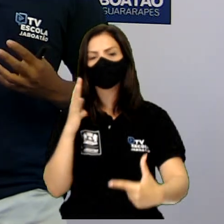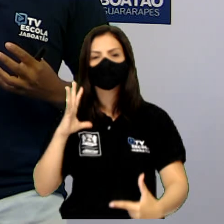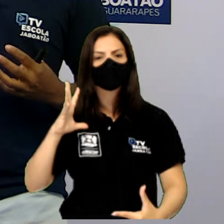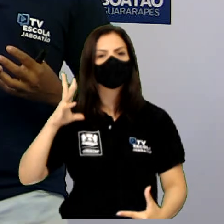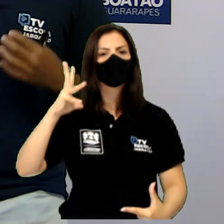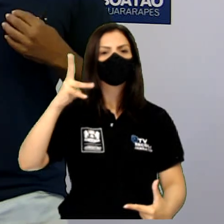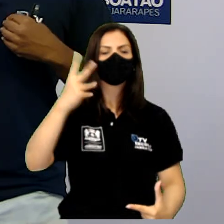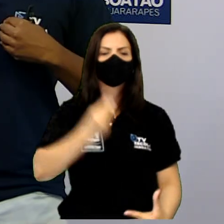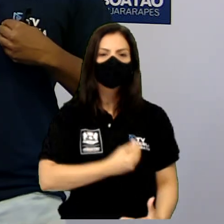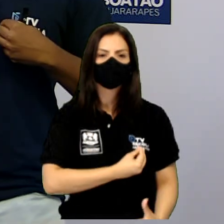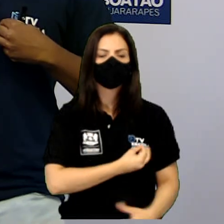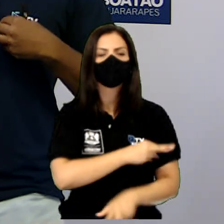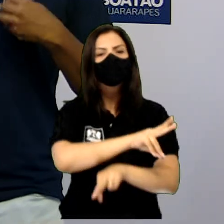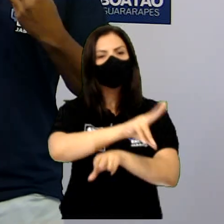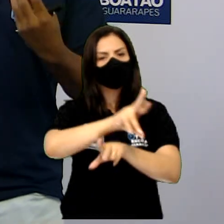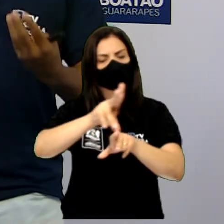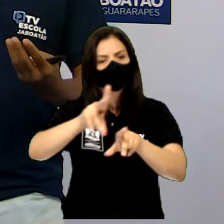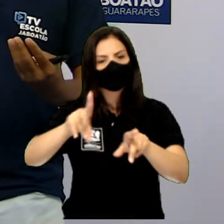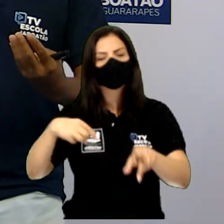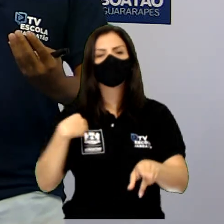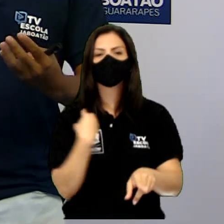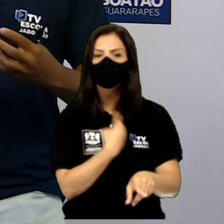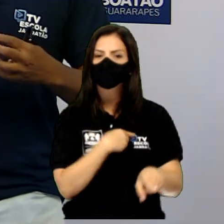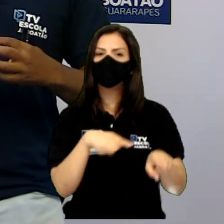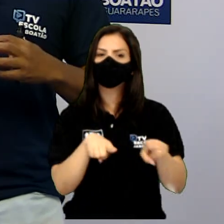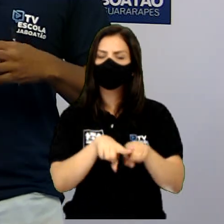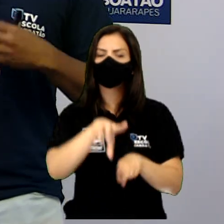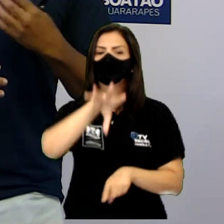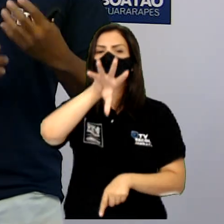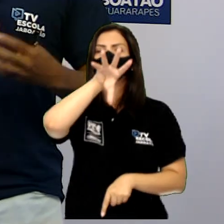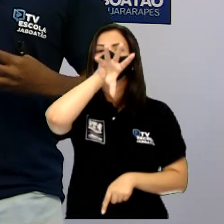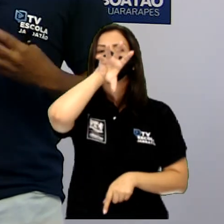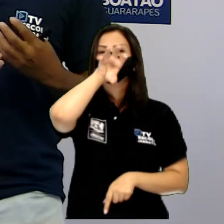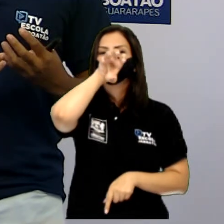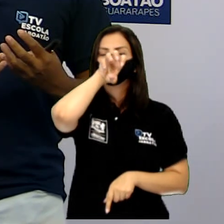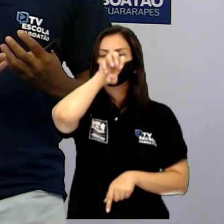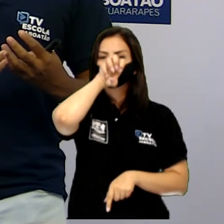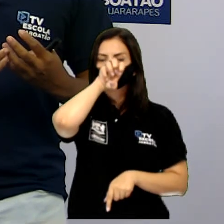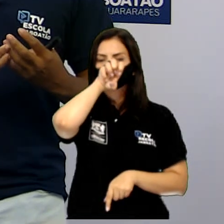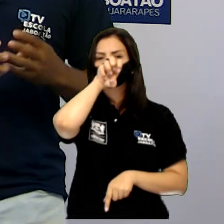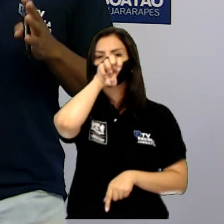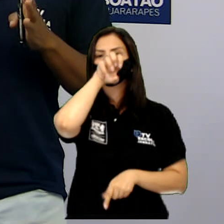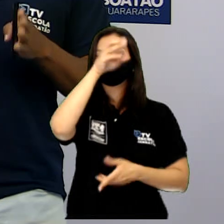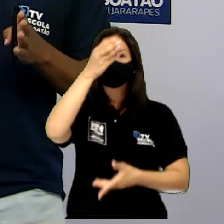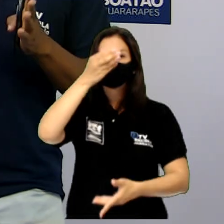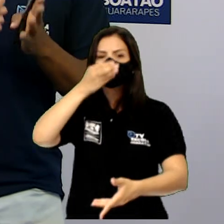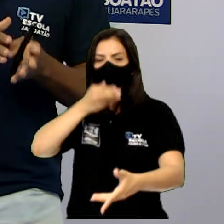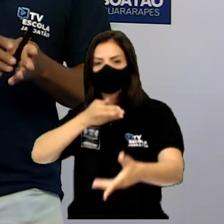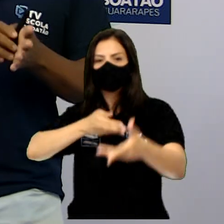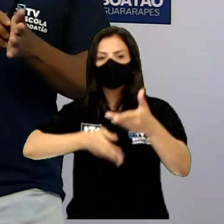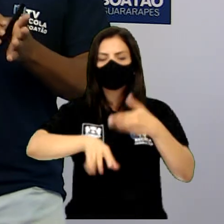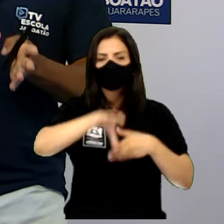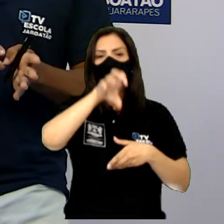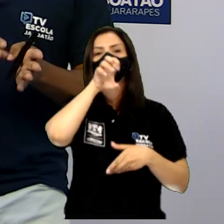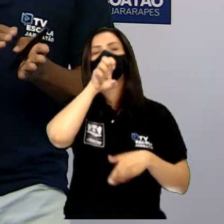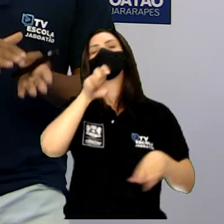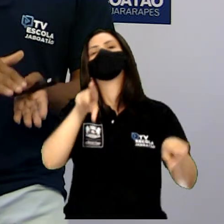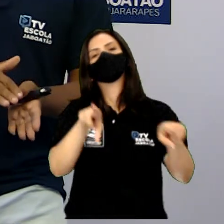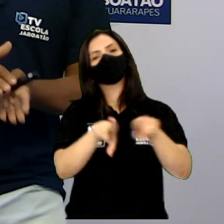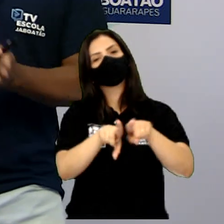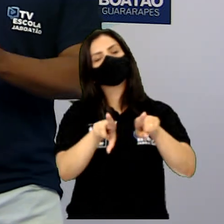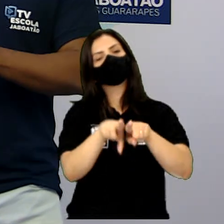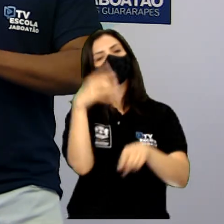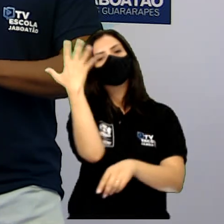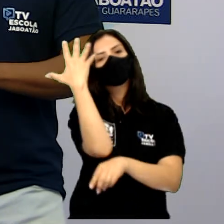outros seres vivos, como nós também, quando respiramos, nós fazemos dessa forma. E na folha também, ela